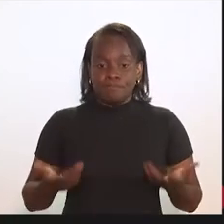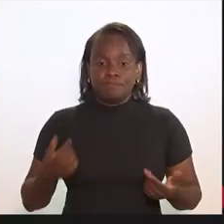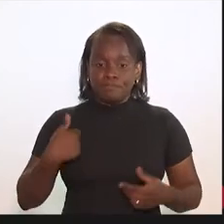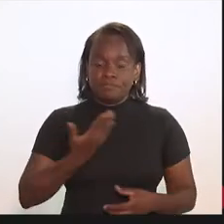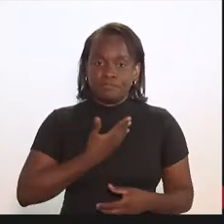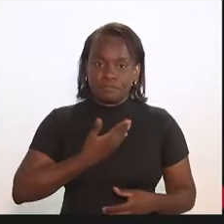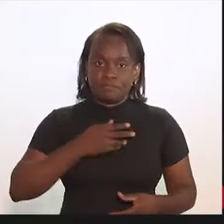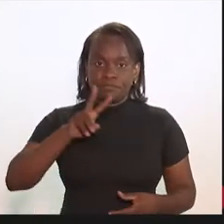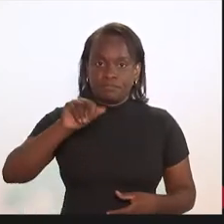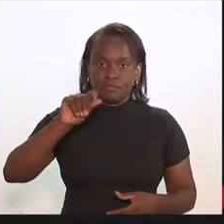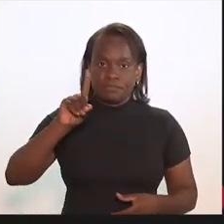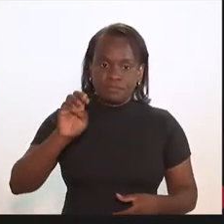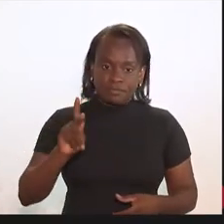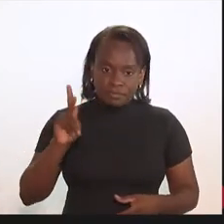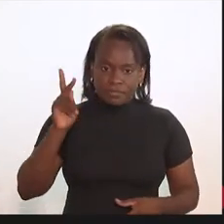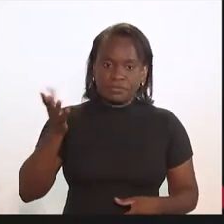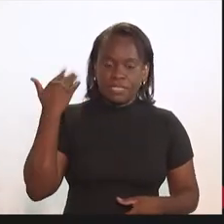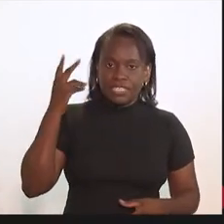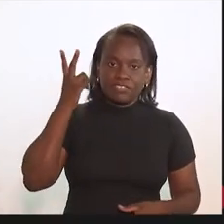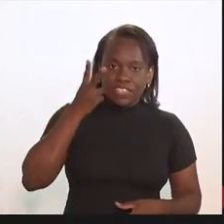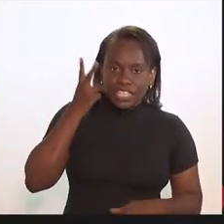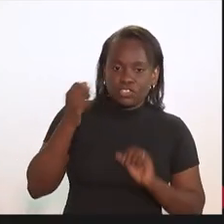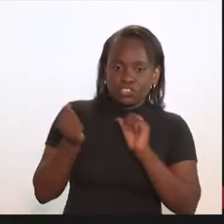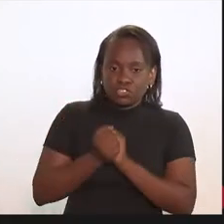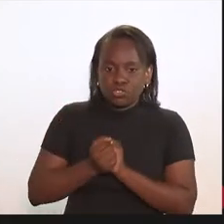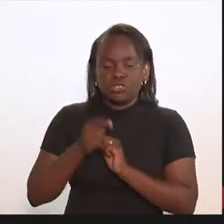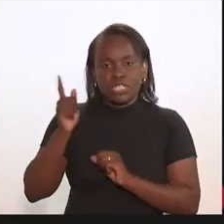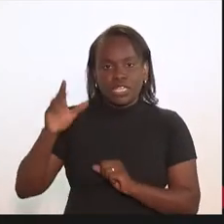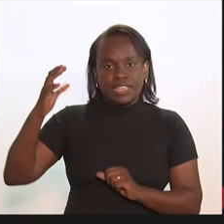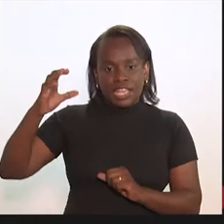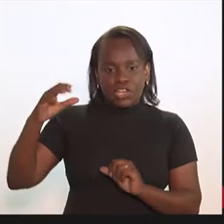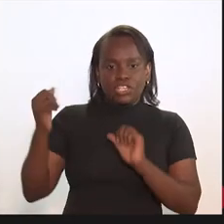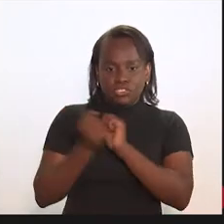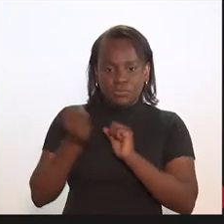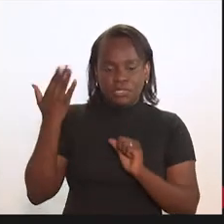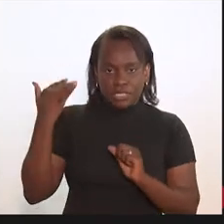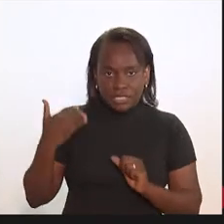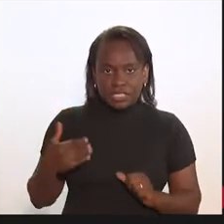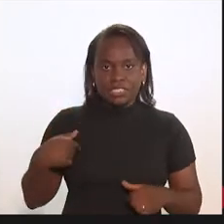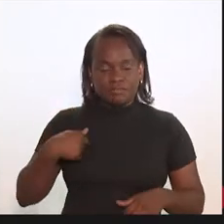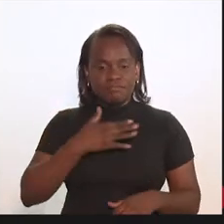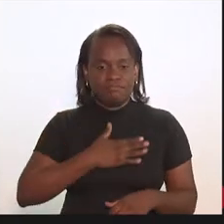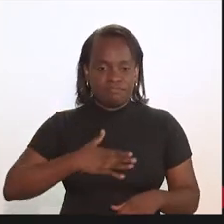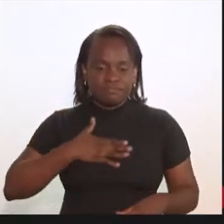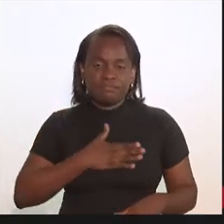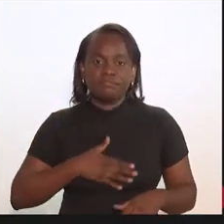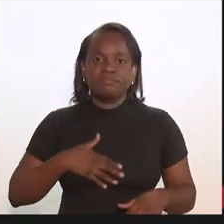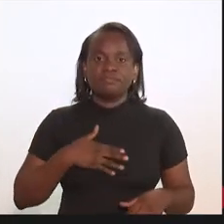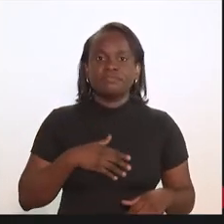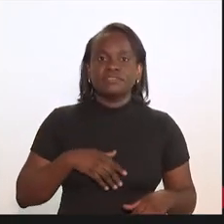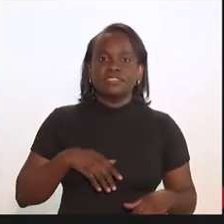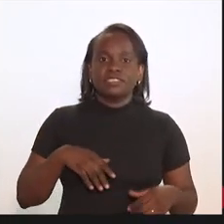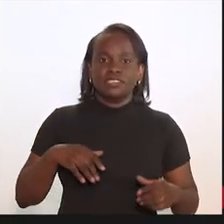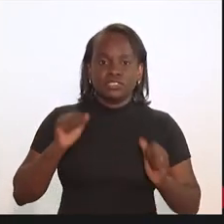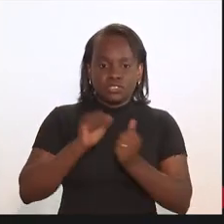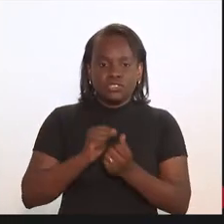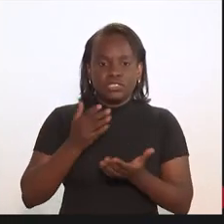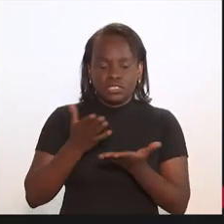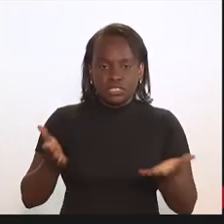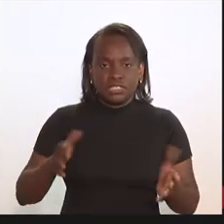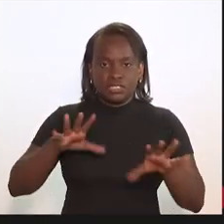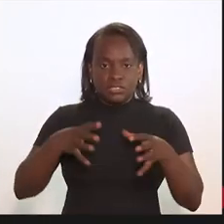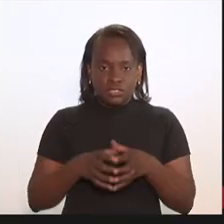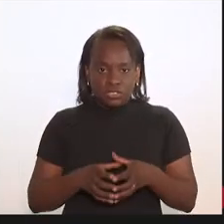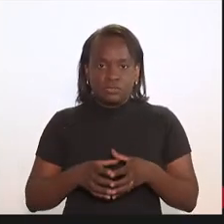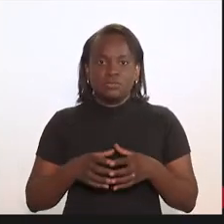o meu querido amigo Valdeck aqui, com os vereadores juntos, somos lá de Niterói, é também um prazer estar estando com você